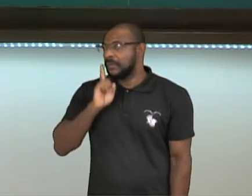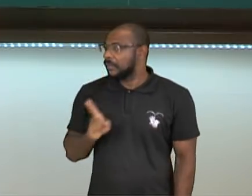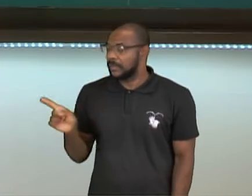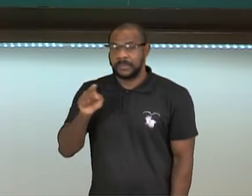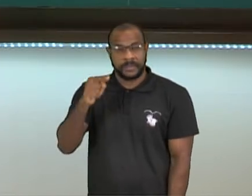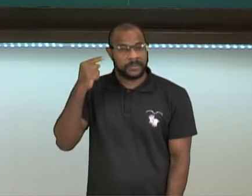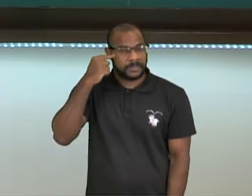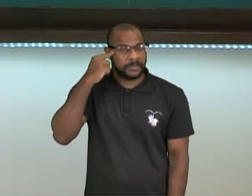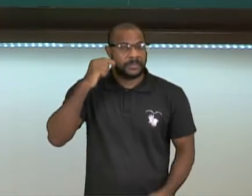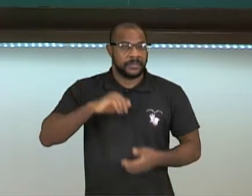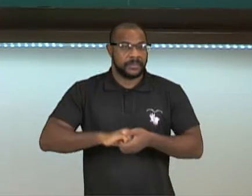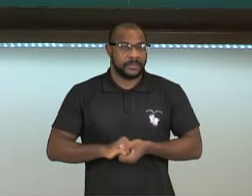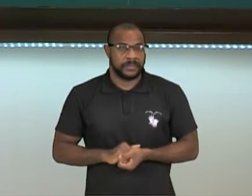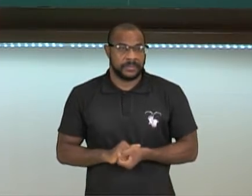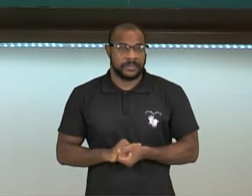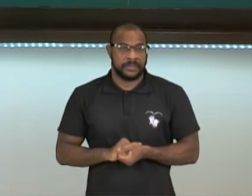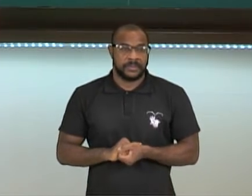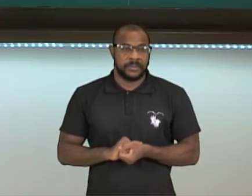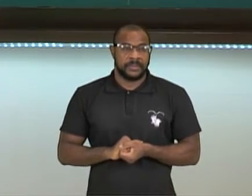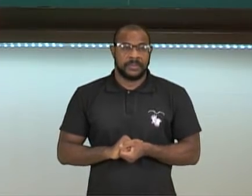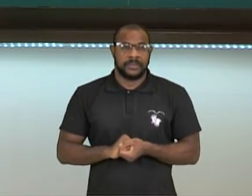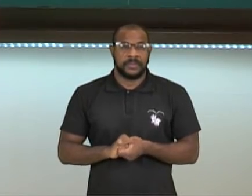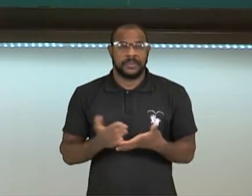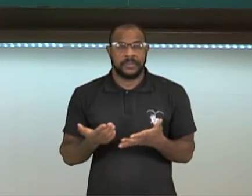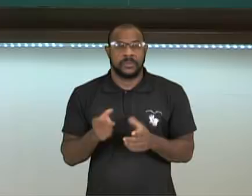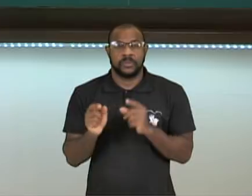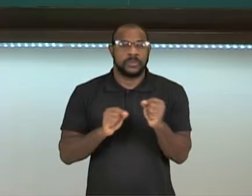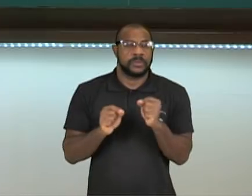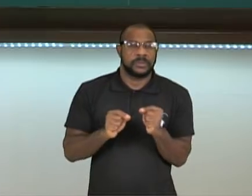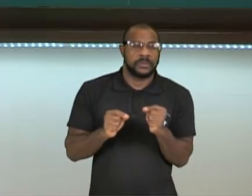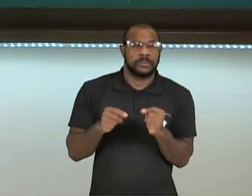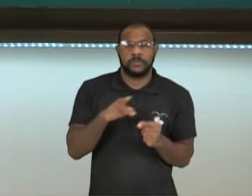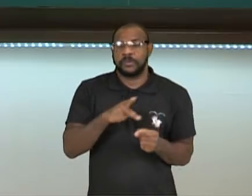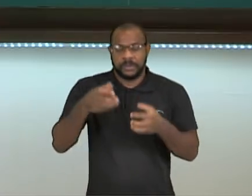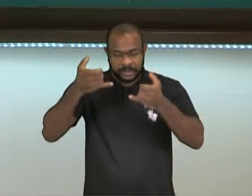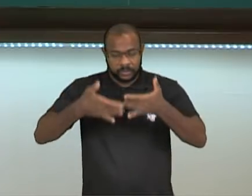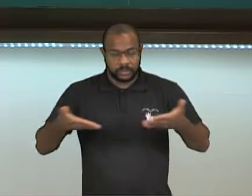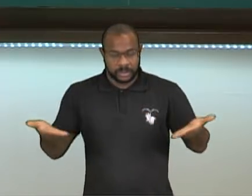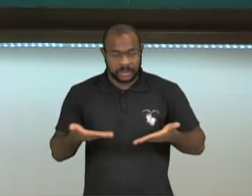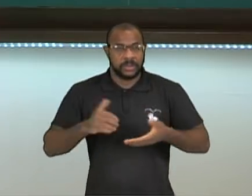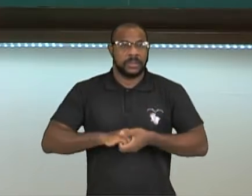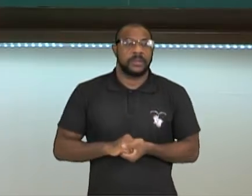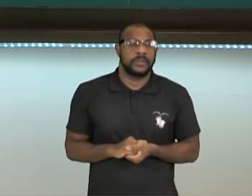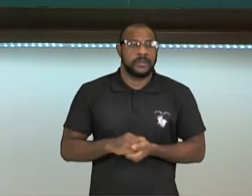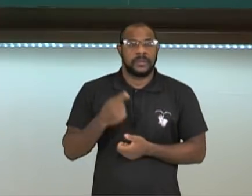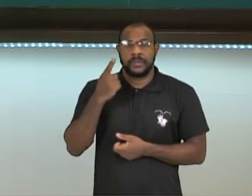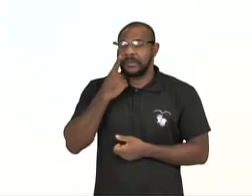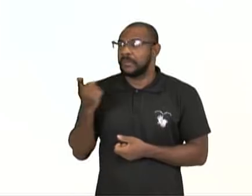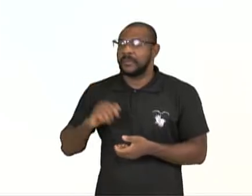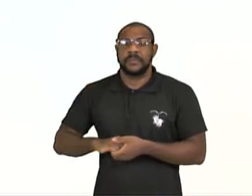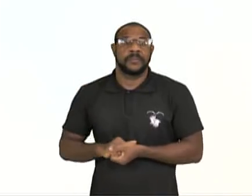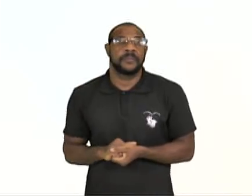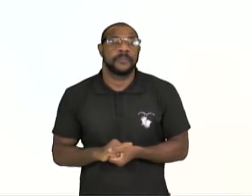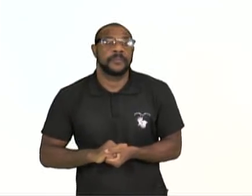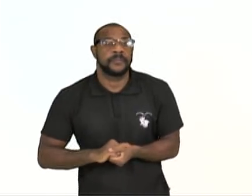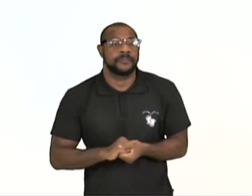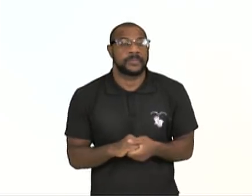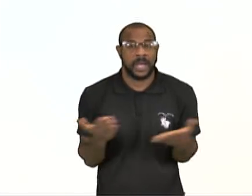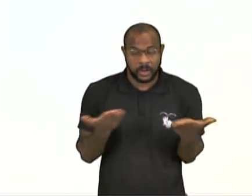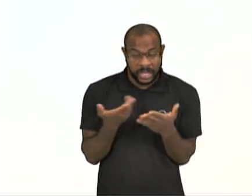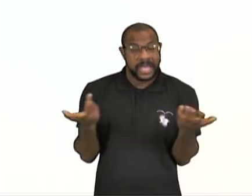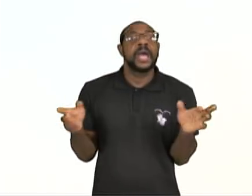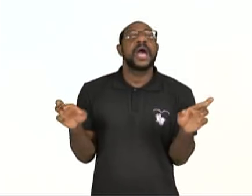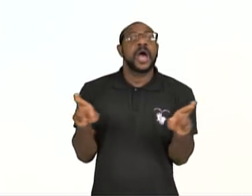pensarem. Coloca a mão na cabeça. Puxa, o que a professora ensinou até agora? Vamos ver aqui. Em